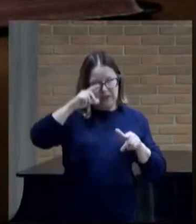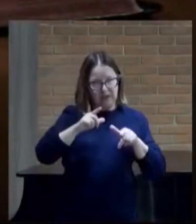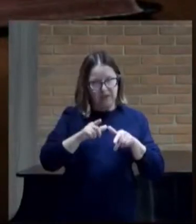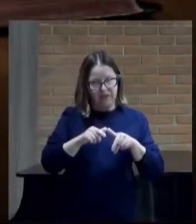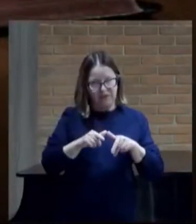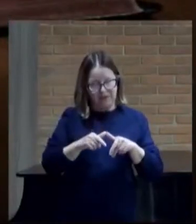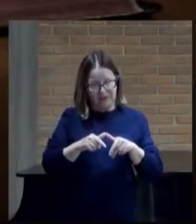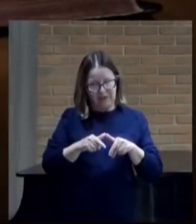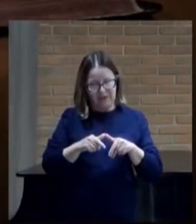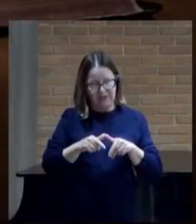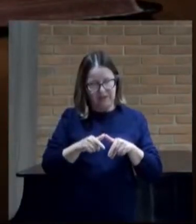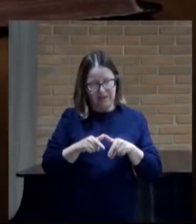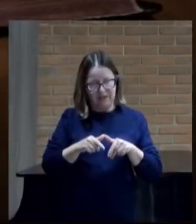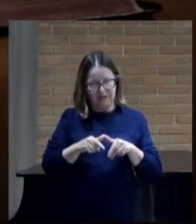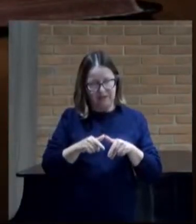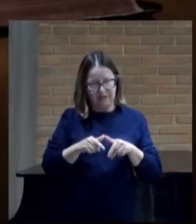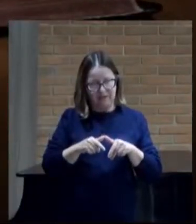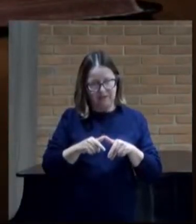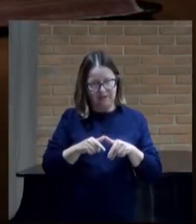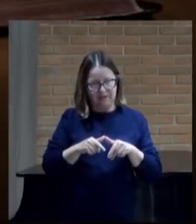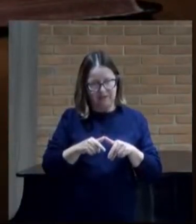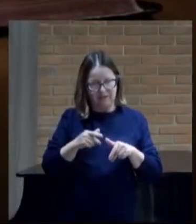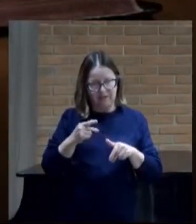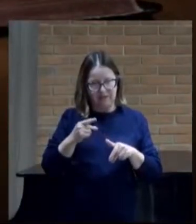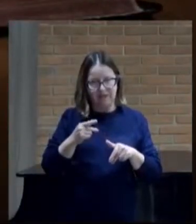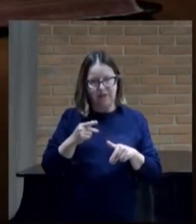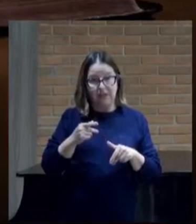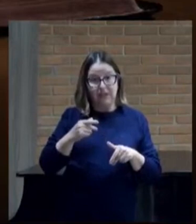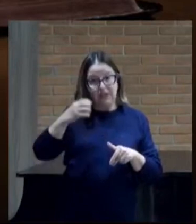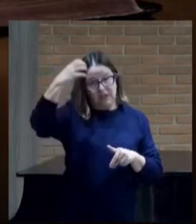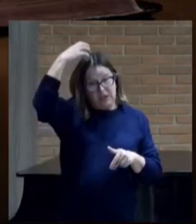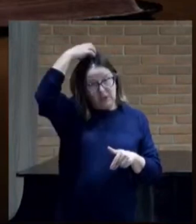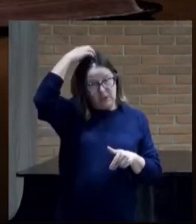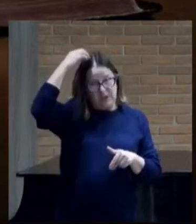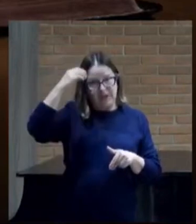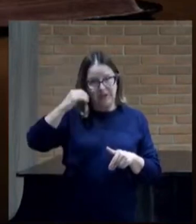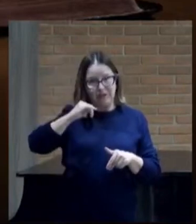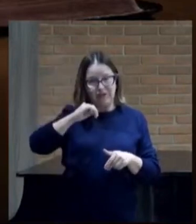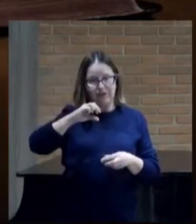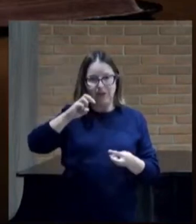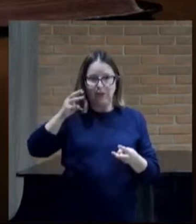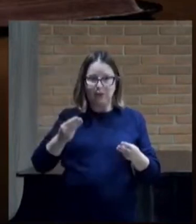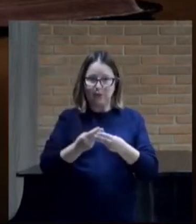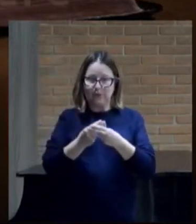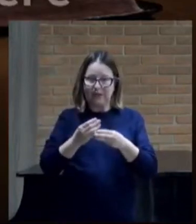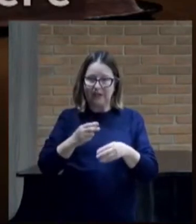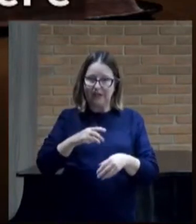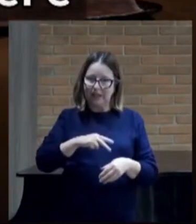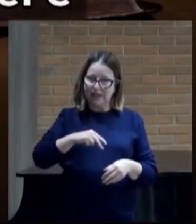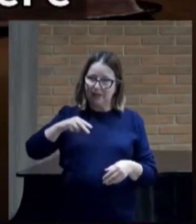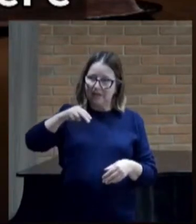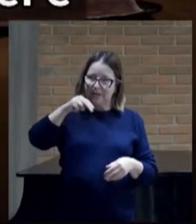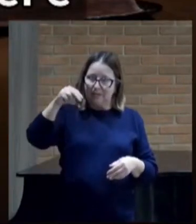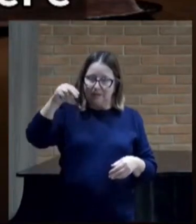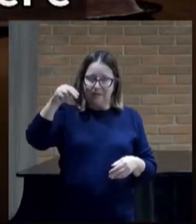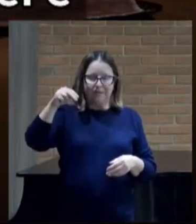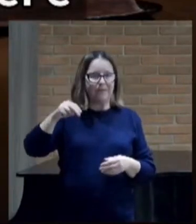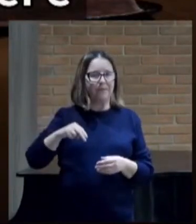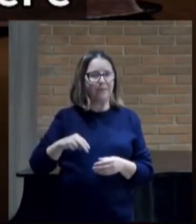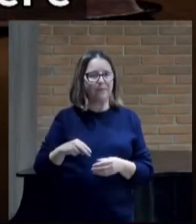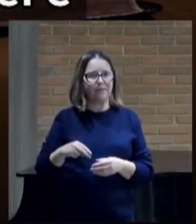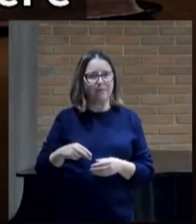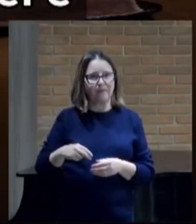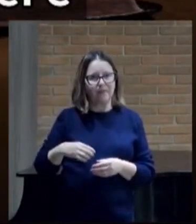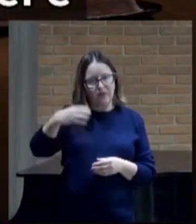subiram o rei de Israel e Josafá rei de Judá a Ramote e Gileade disse o